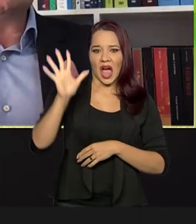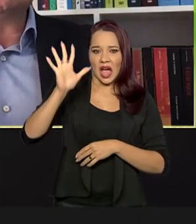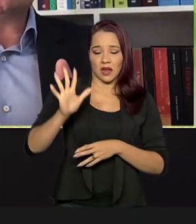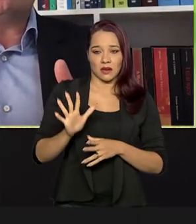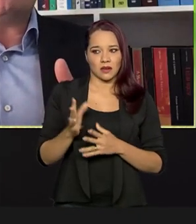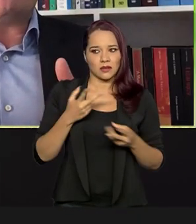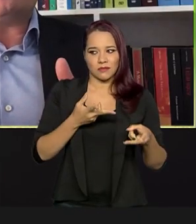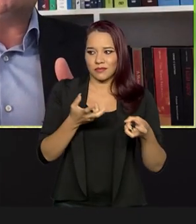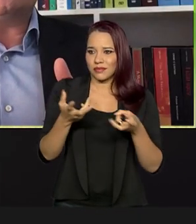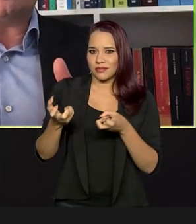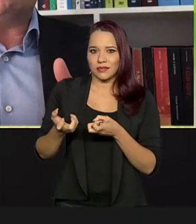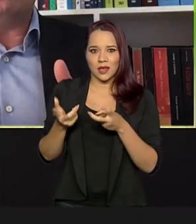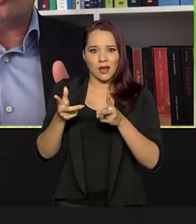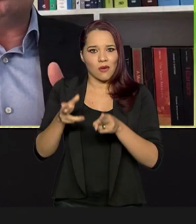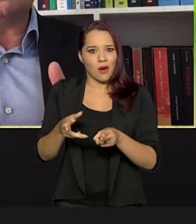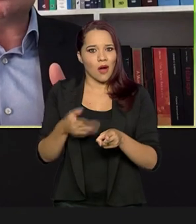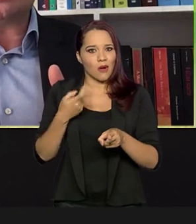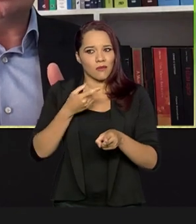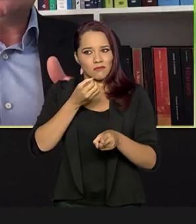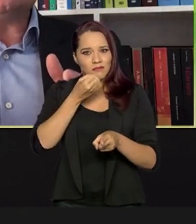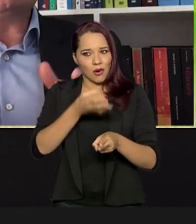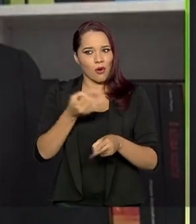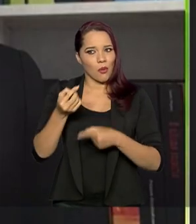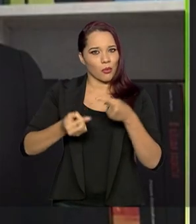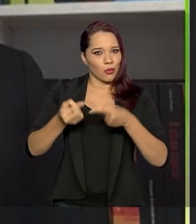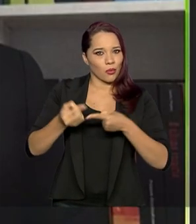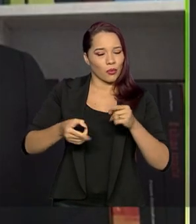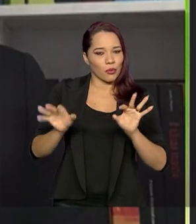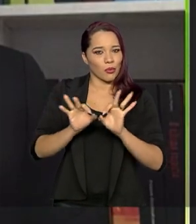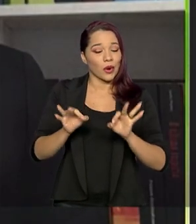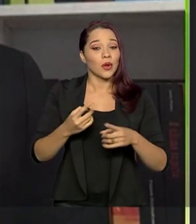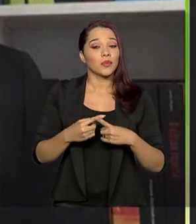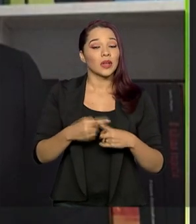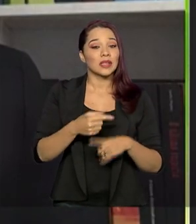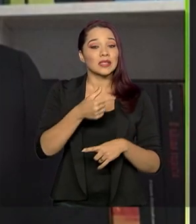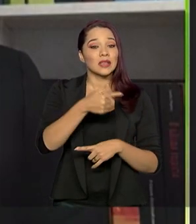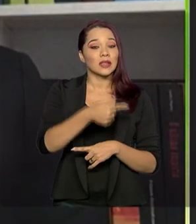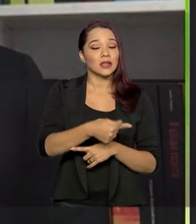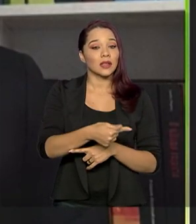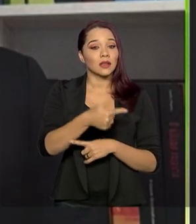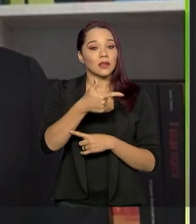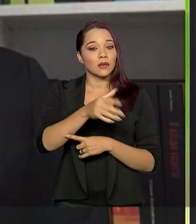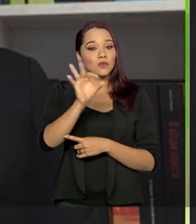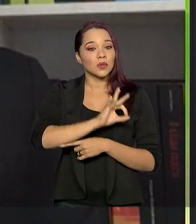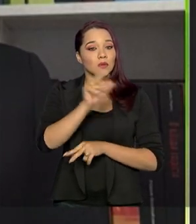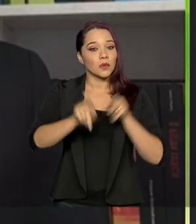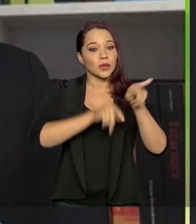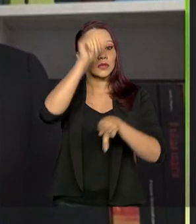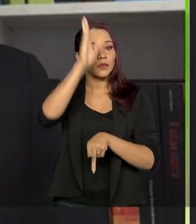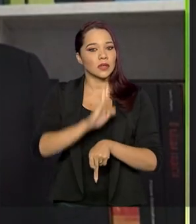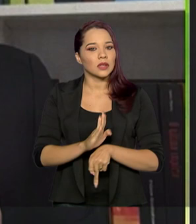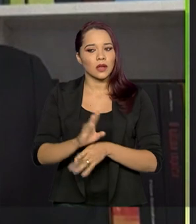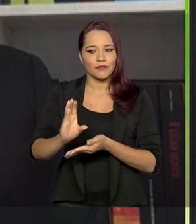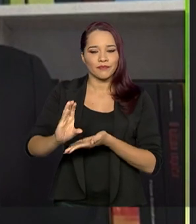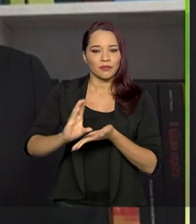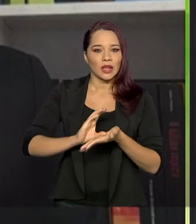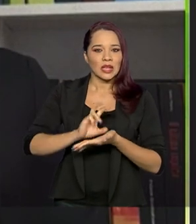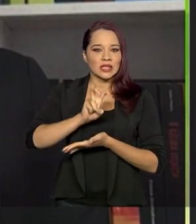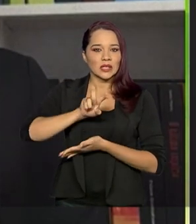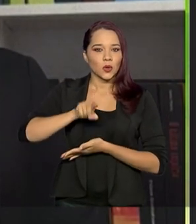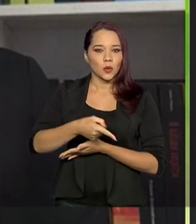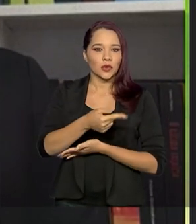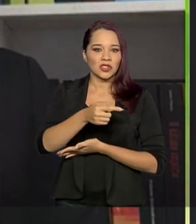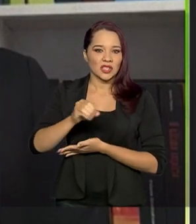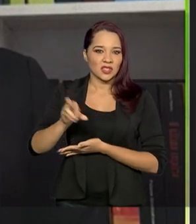nós não vemos isso como uma boa política. Isso porque 72% da população brasileira recebem até R$